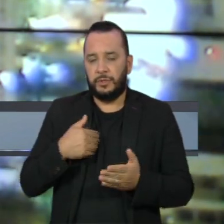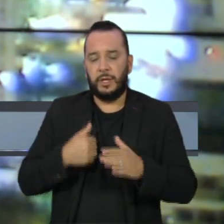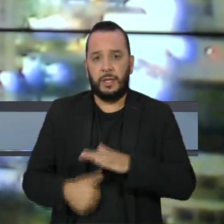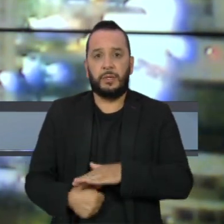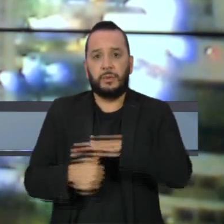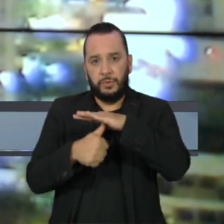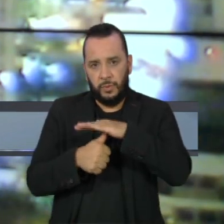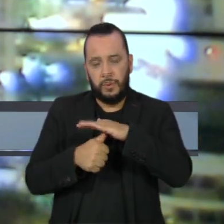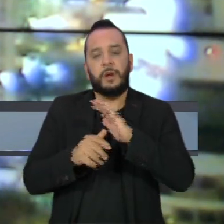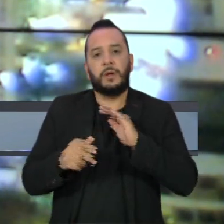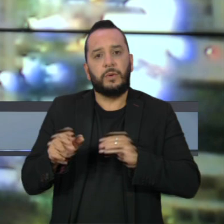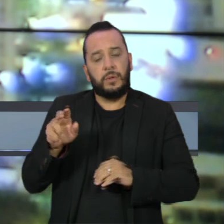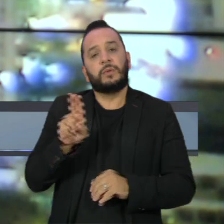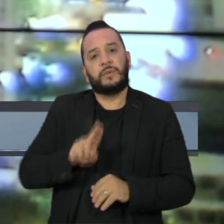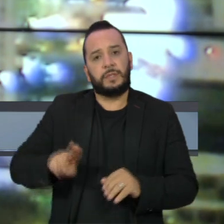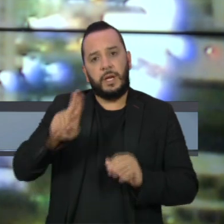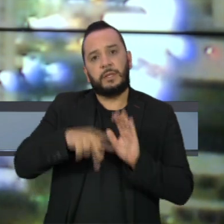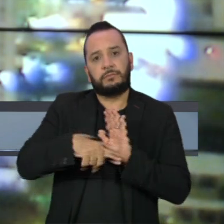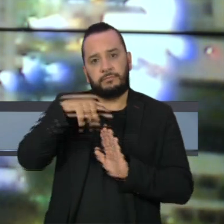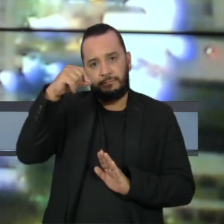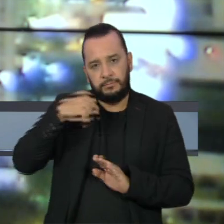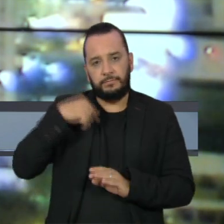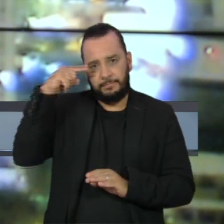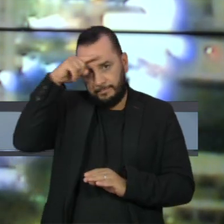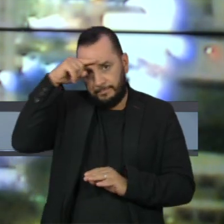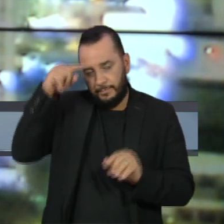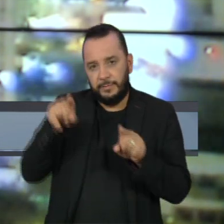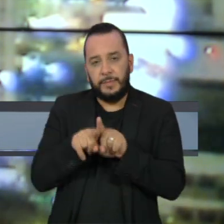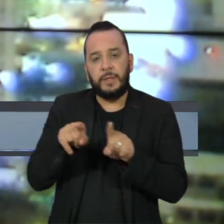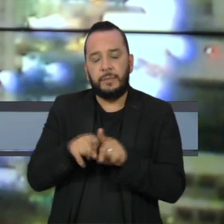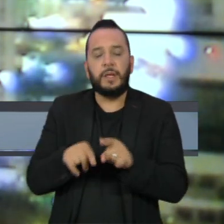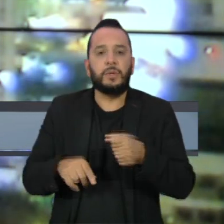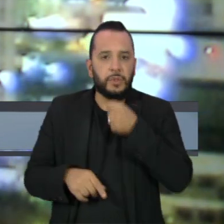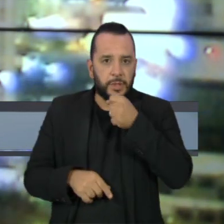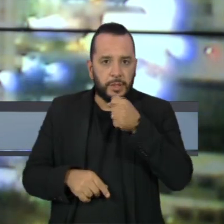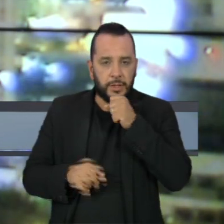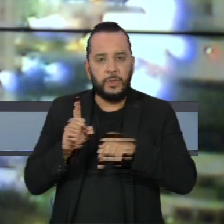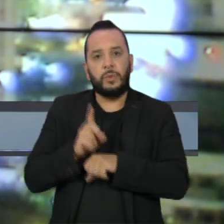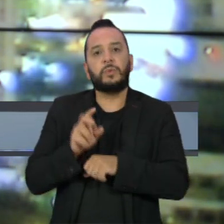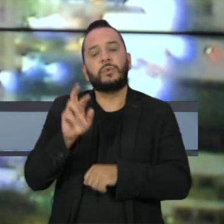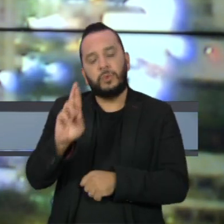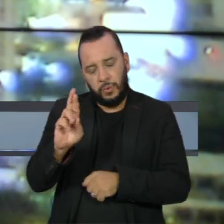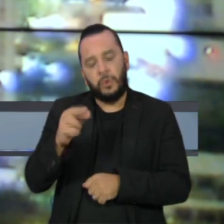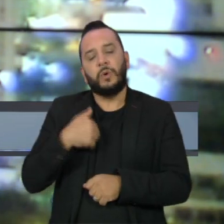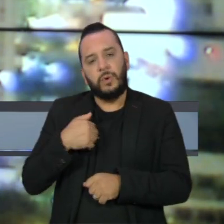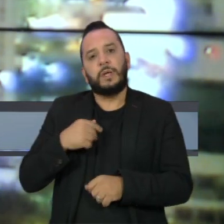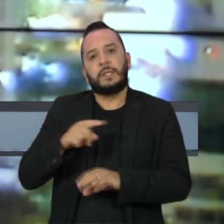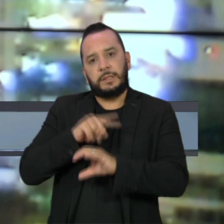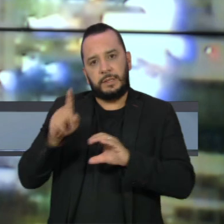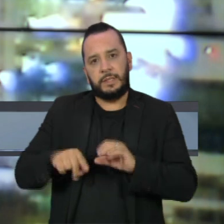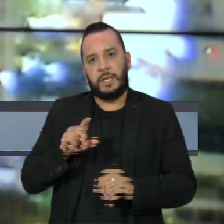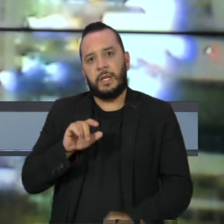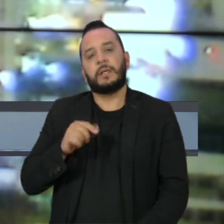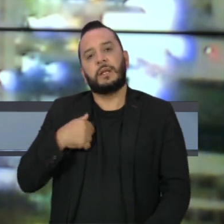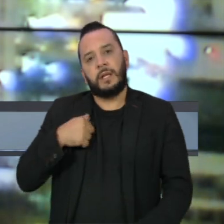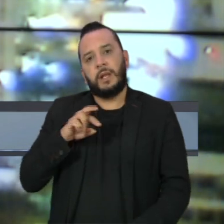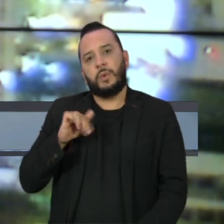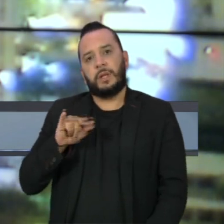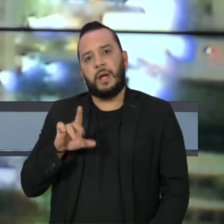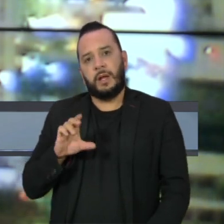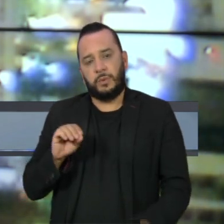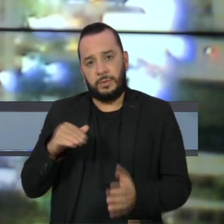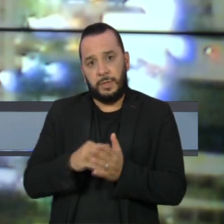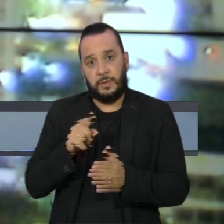Universidade Zumbi dos Palmares, José Vicente, e o jornalista e doutor em Ciência Política, Leonardo Sakamoto. Esperamos por vocês